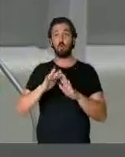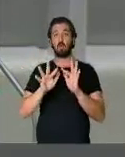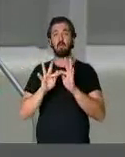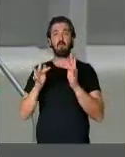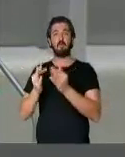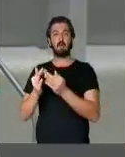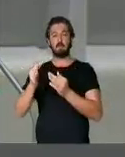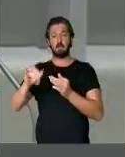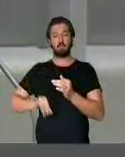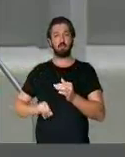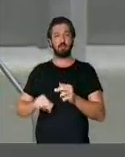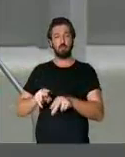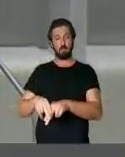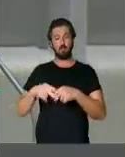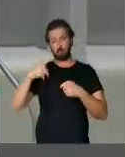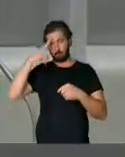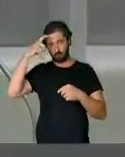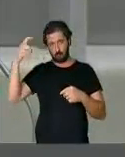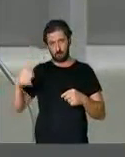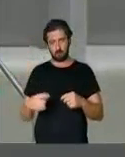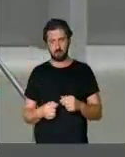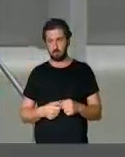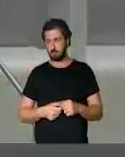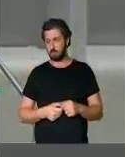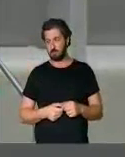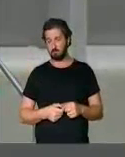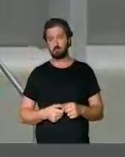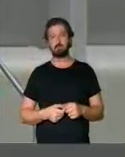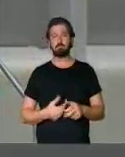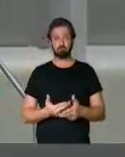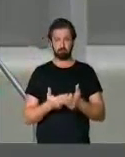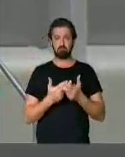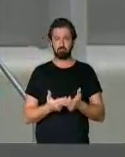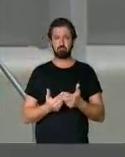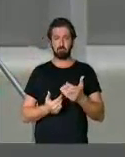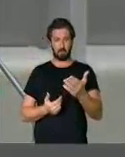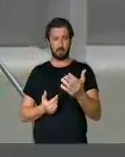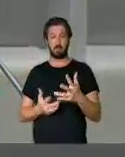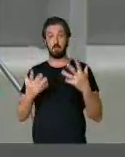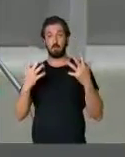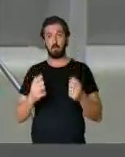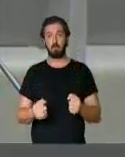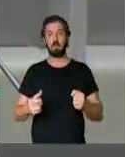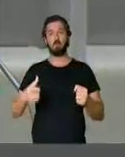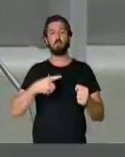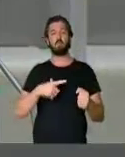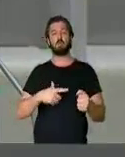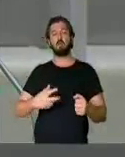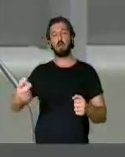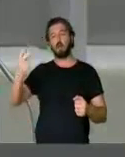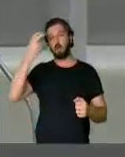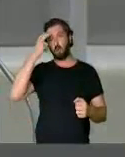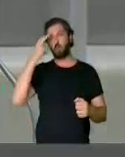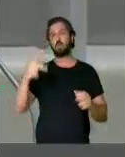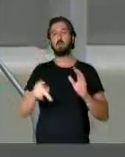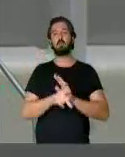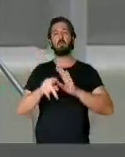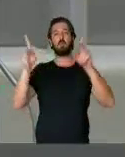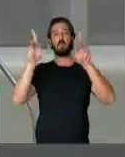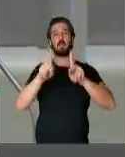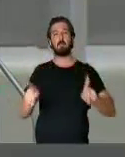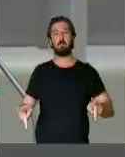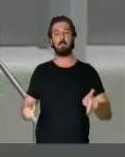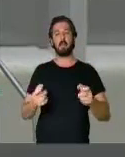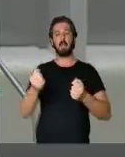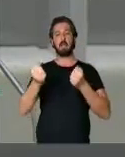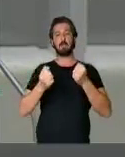famílias vítimas de violência. Sejam pacientes. Sejamos o portador da cultura da paz no